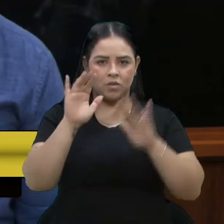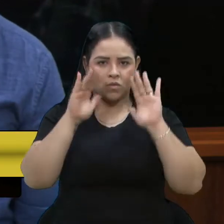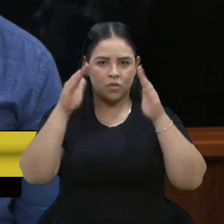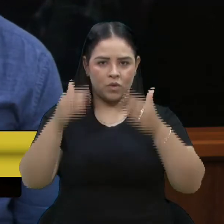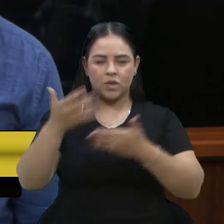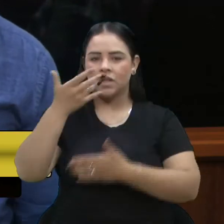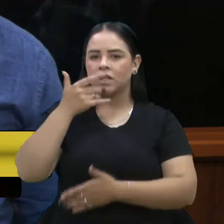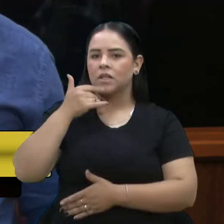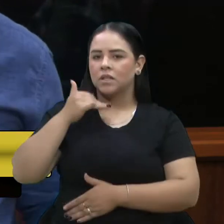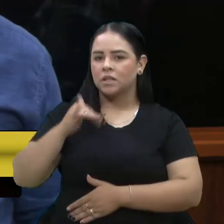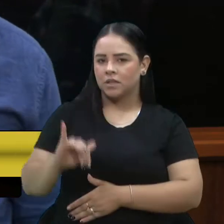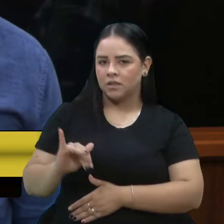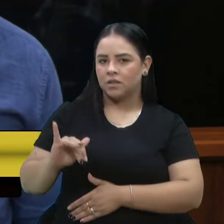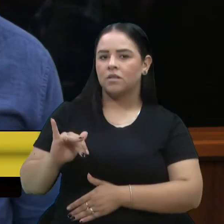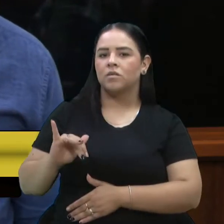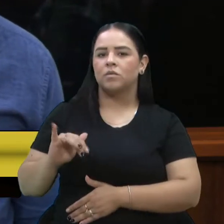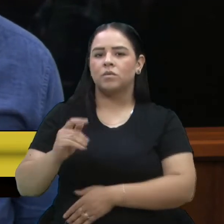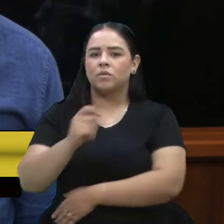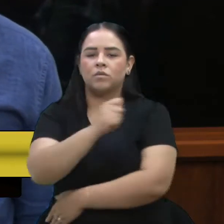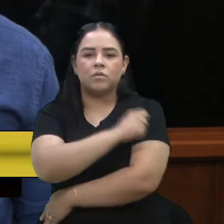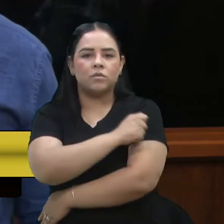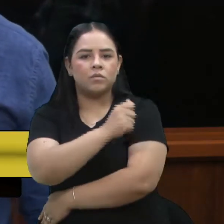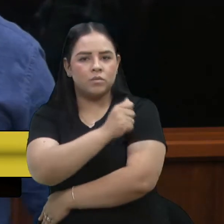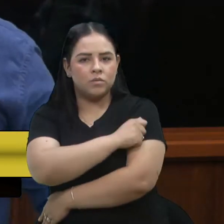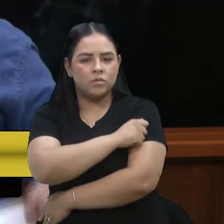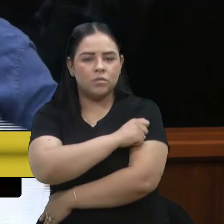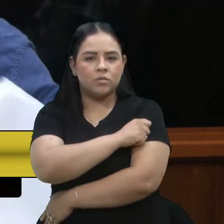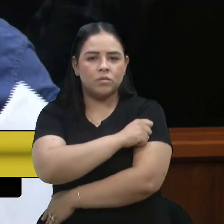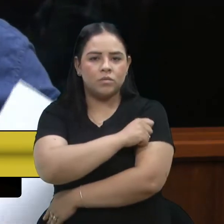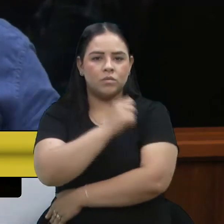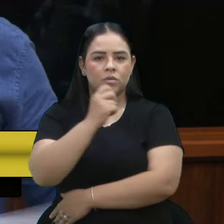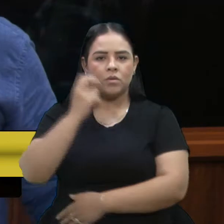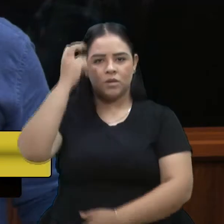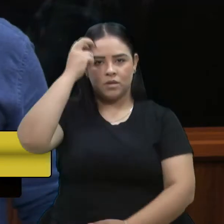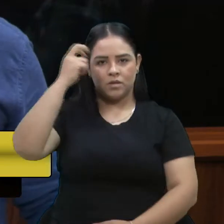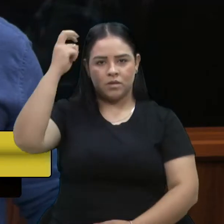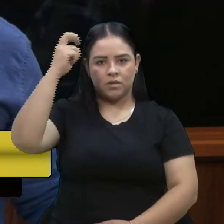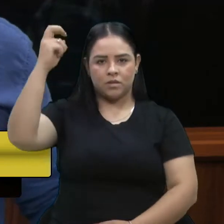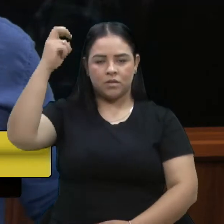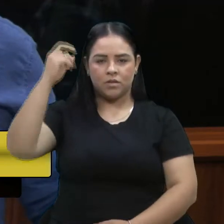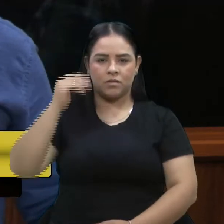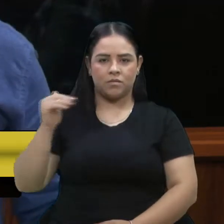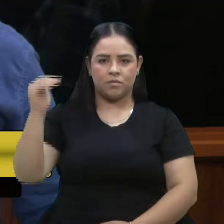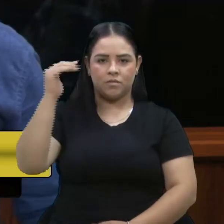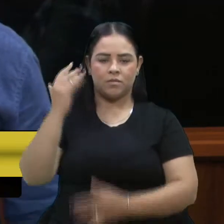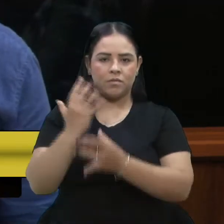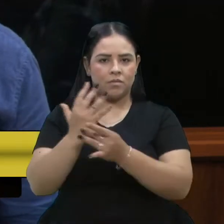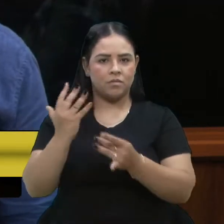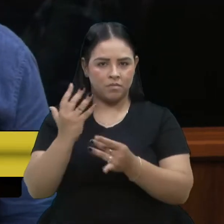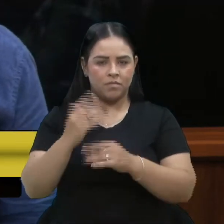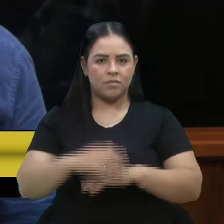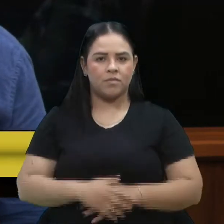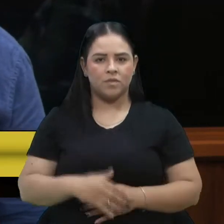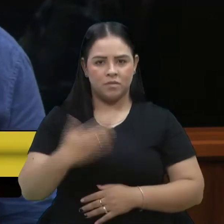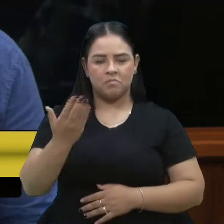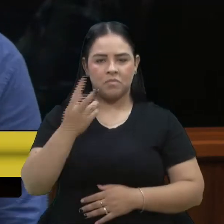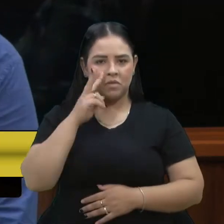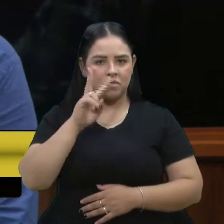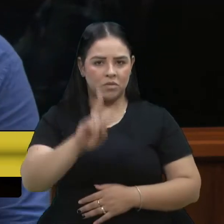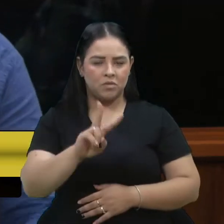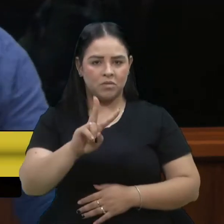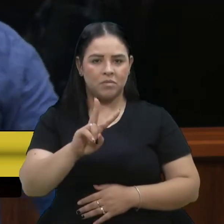crianças, aos estudantes, com altas habilidades e superdotação. Vejo a vereadora Marisol